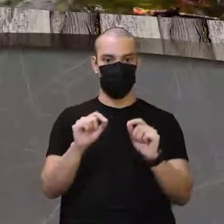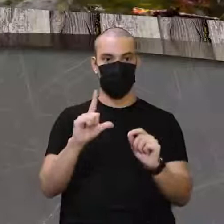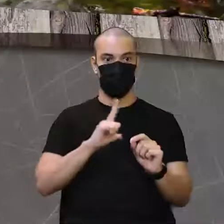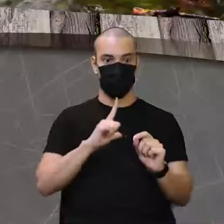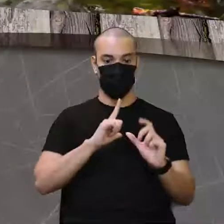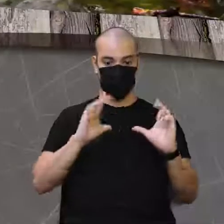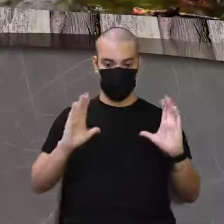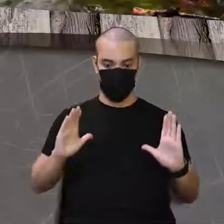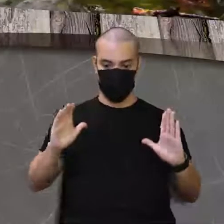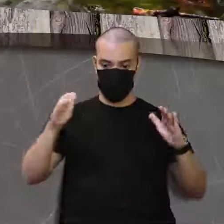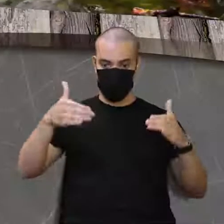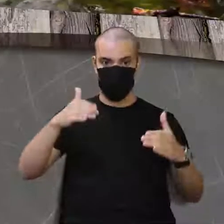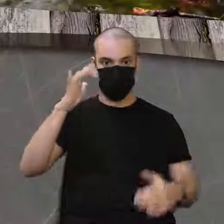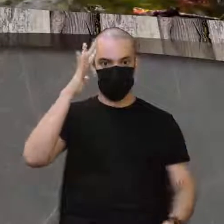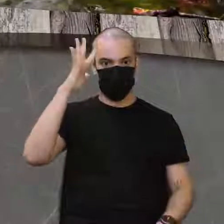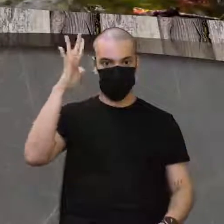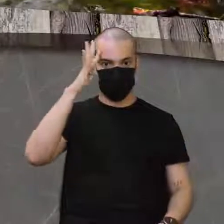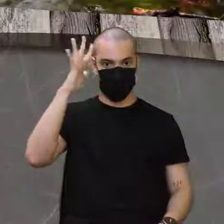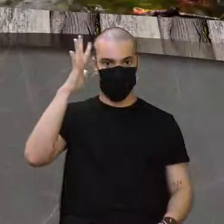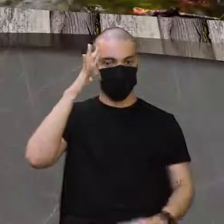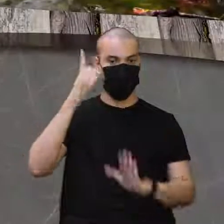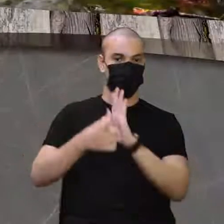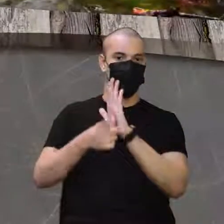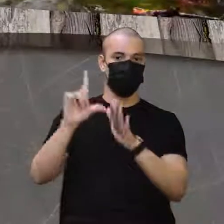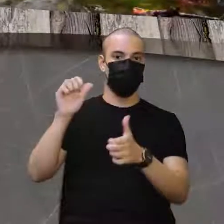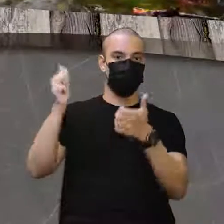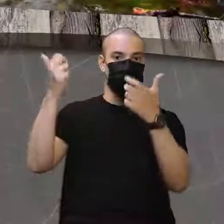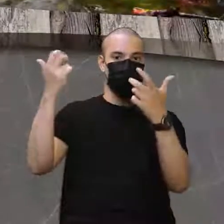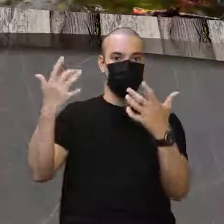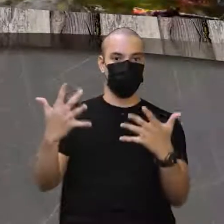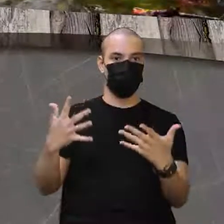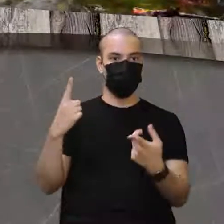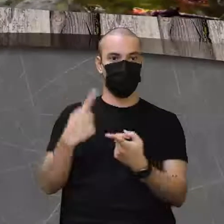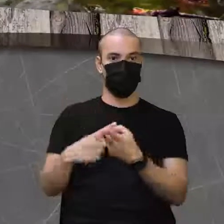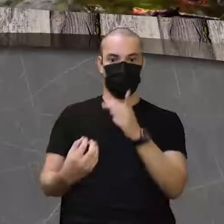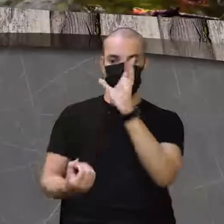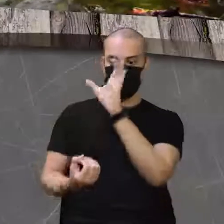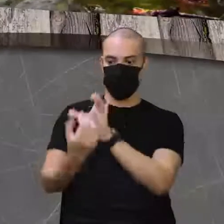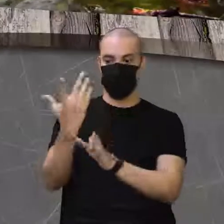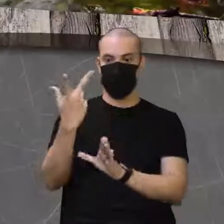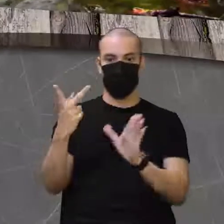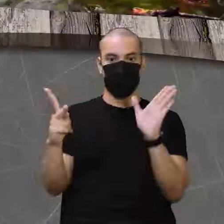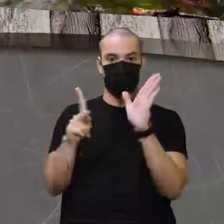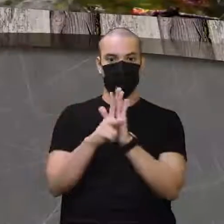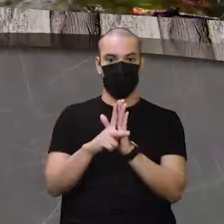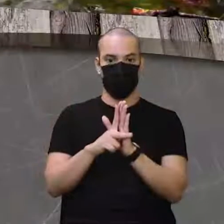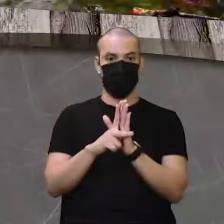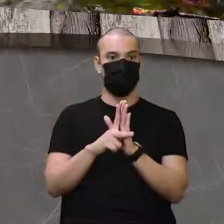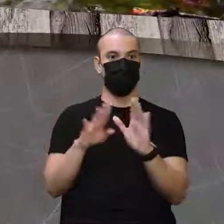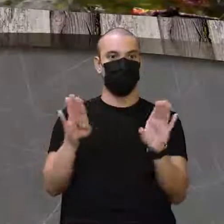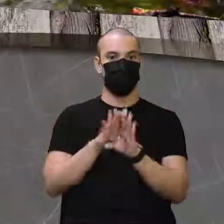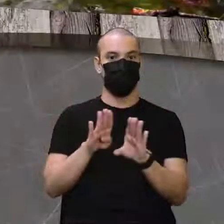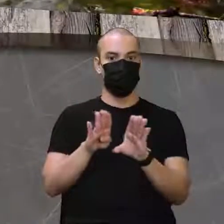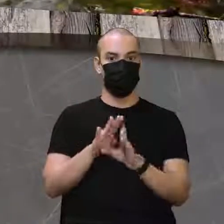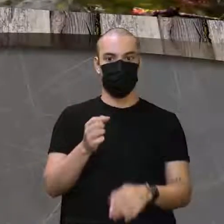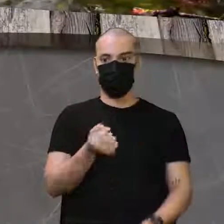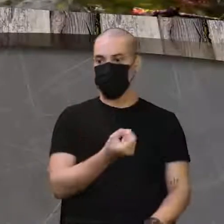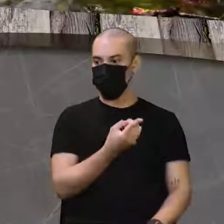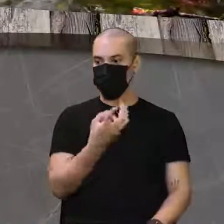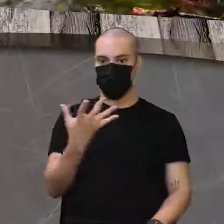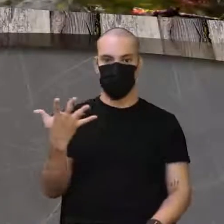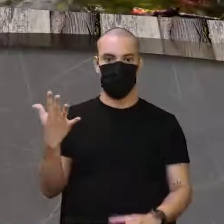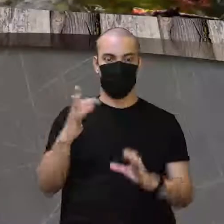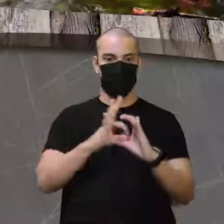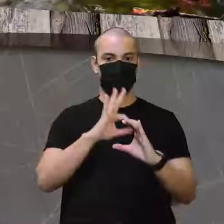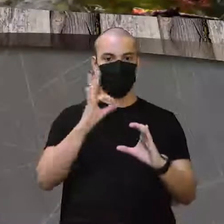focado naquela teoria lá do Alckmin Ohm, né? Que é a produção, a preponderância, a quantidade de